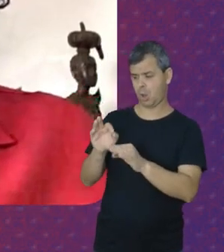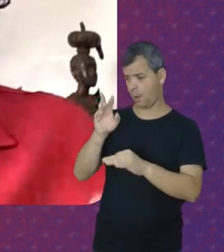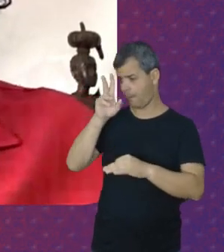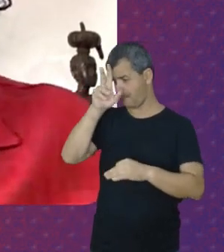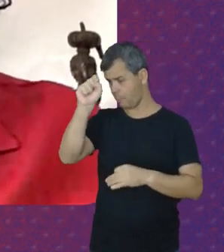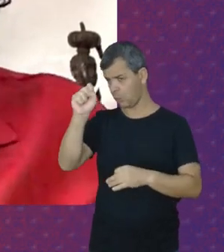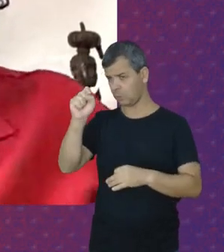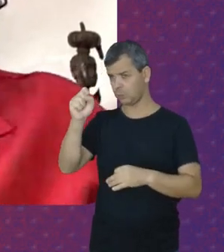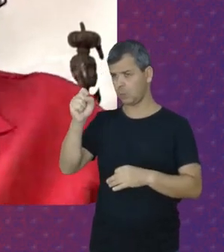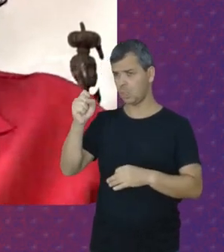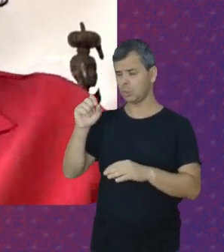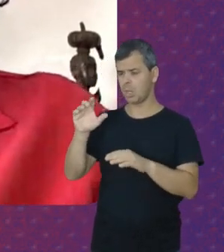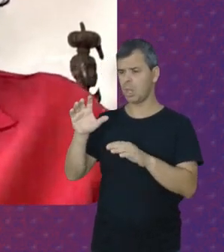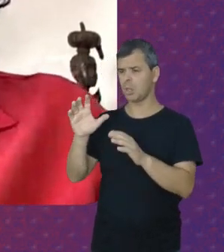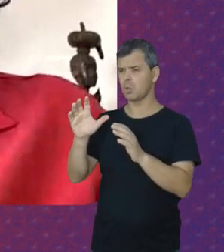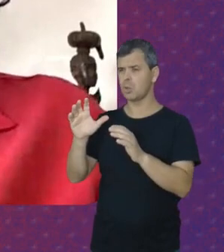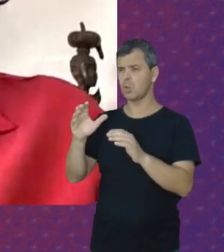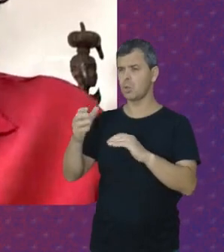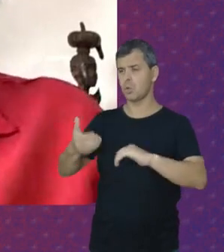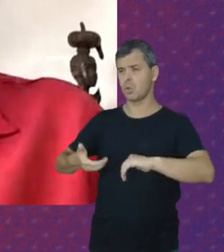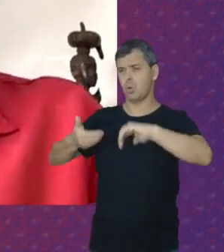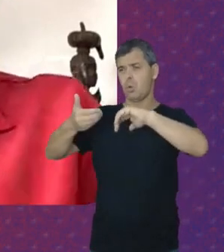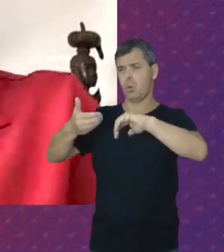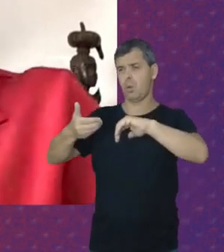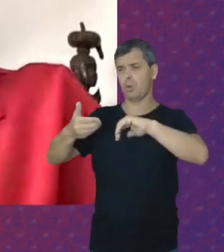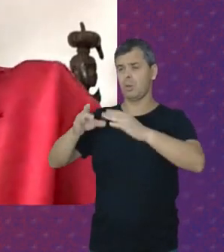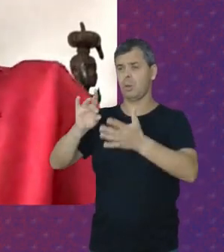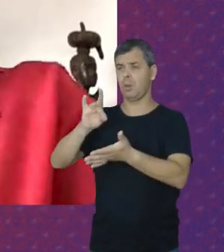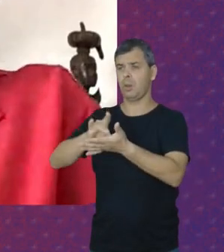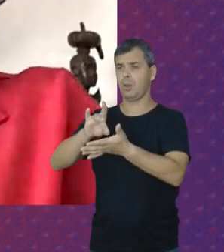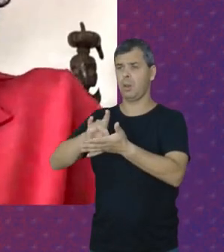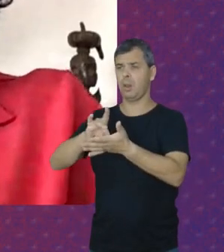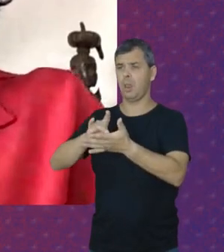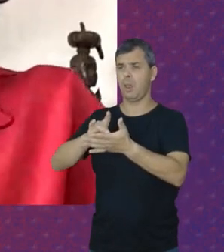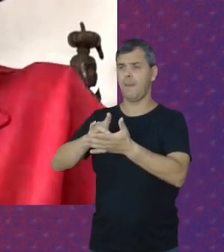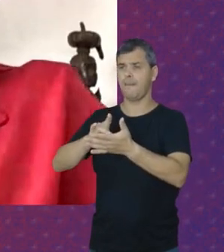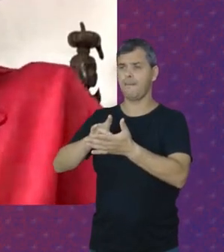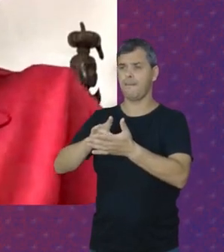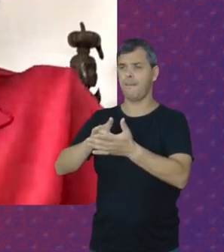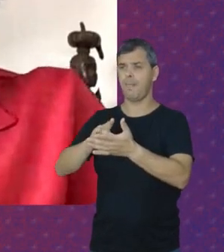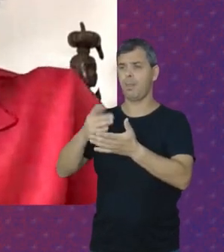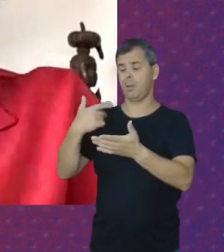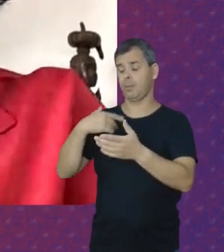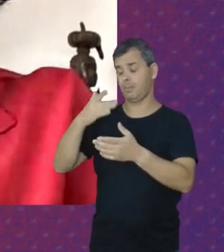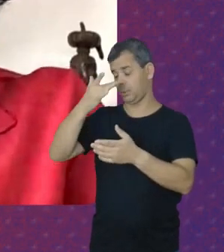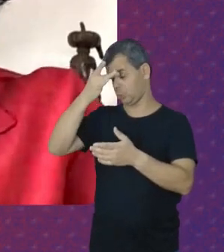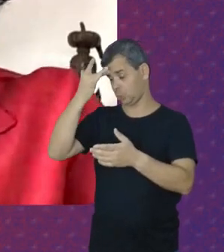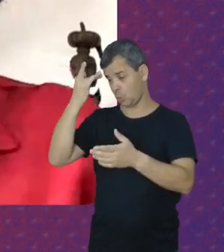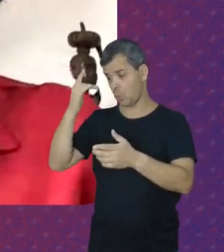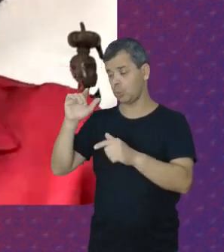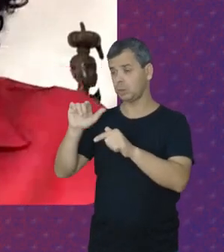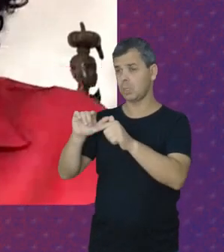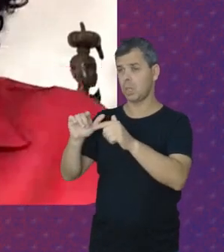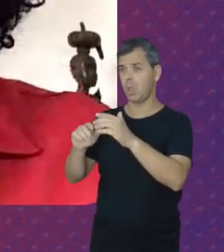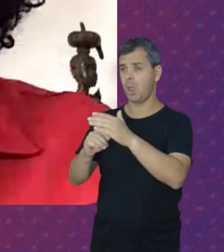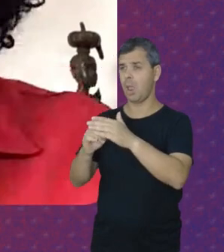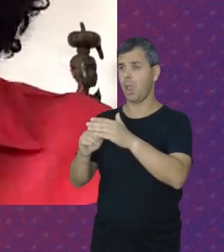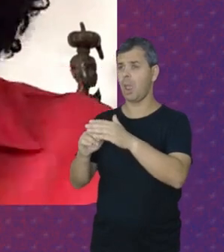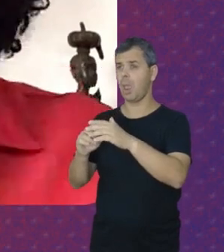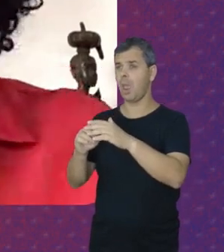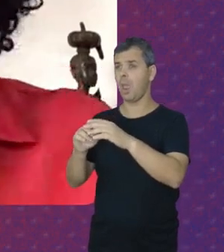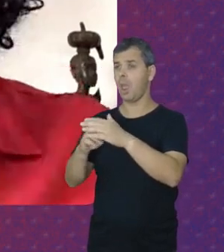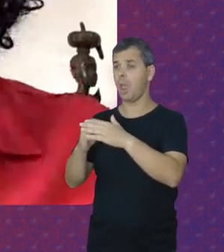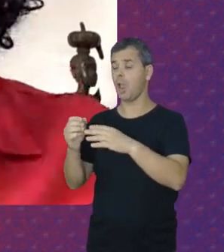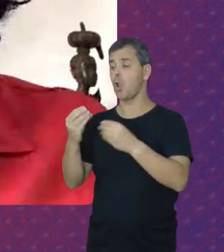Naquele congresso Que Na verdade A maioria Dos empregadores Irregulares Estavam lá